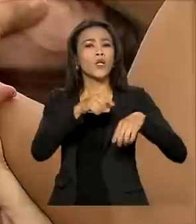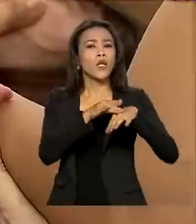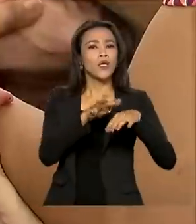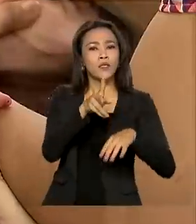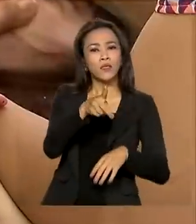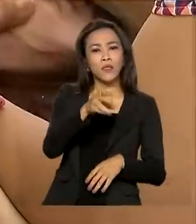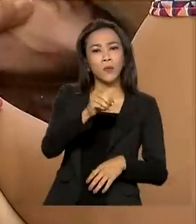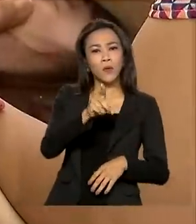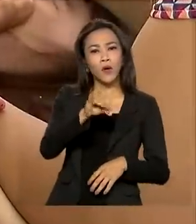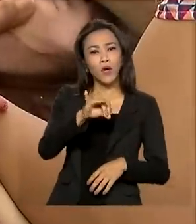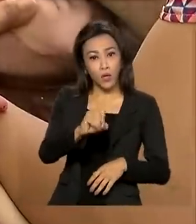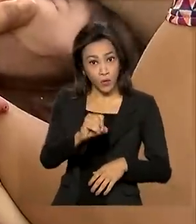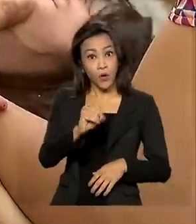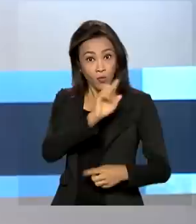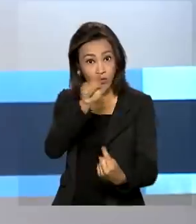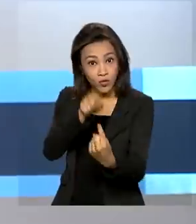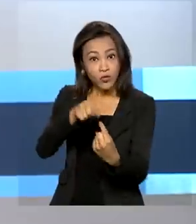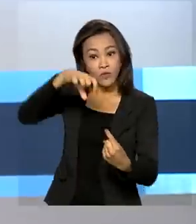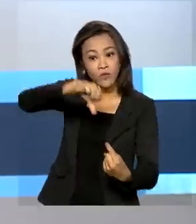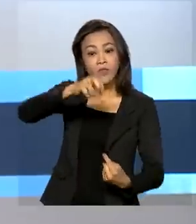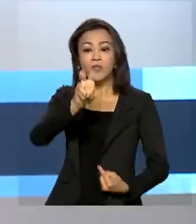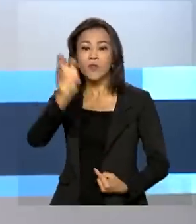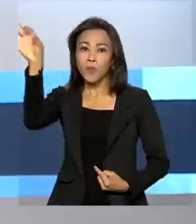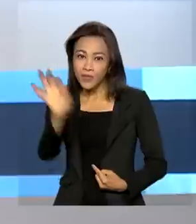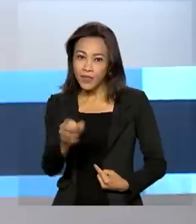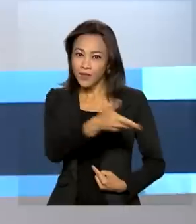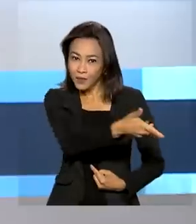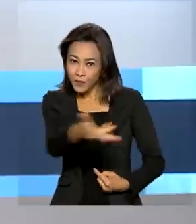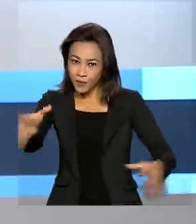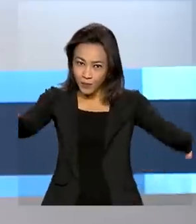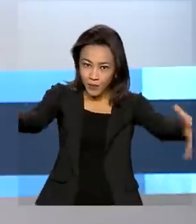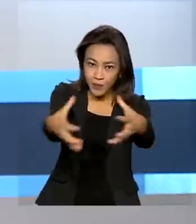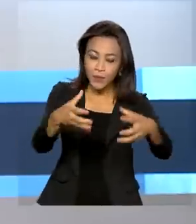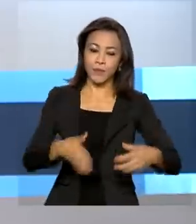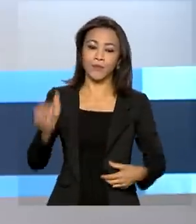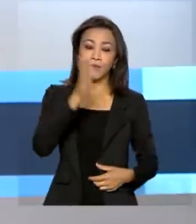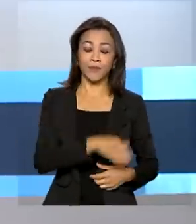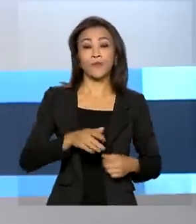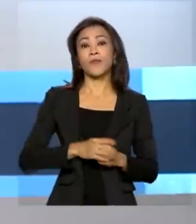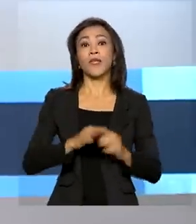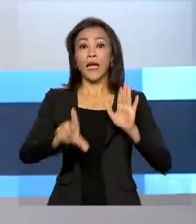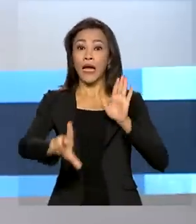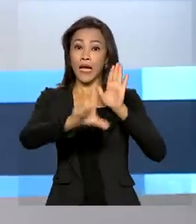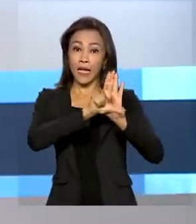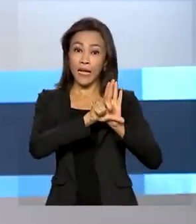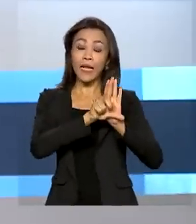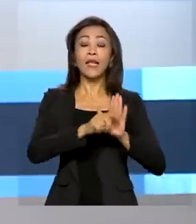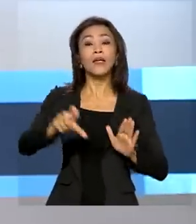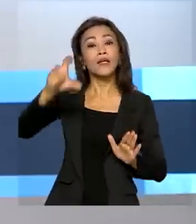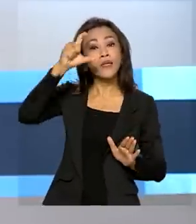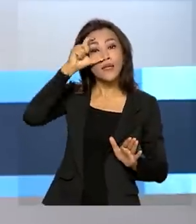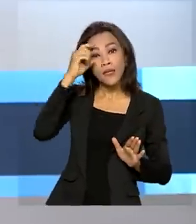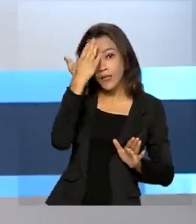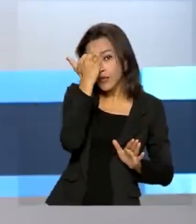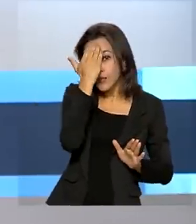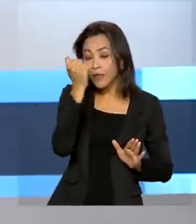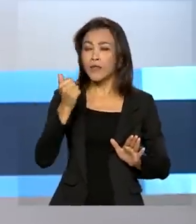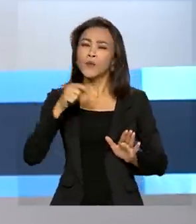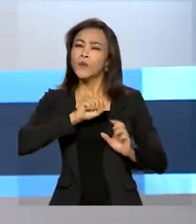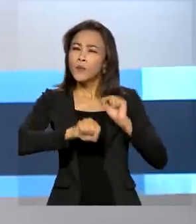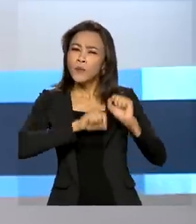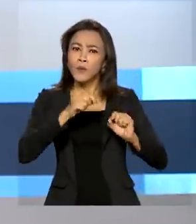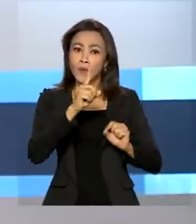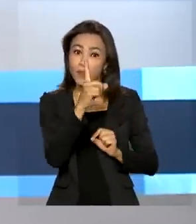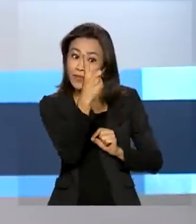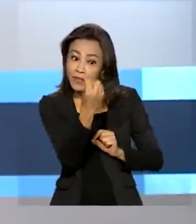95% do público-alvo. Lei Maria da Penha completa 16 anos. Campanha conscientiza a população para o